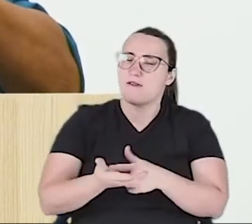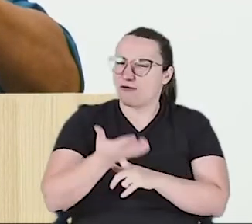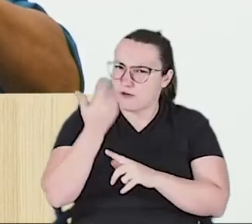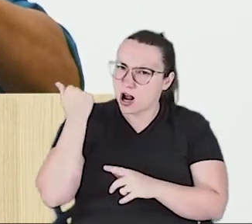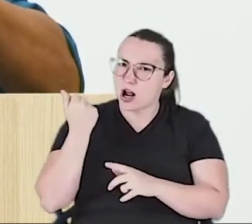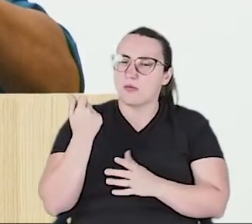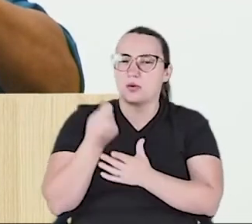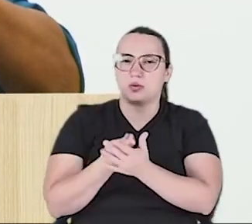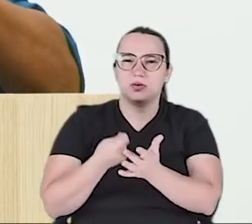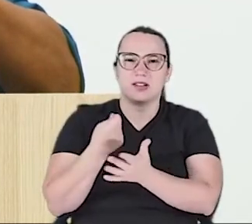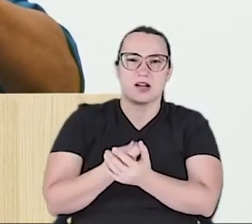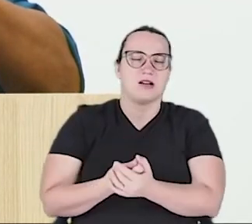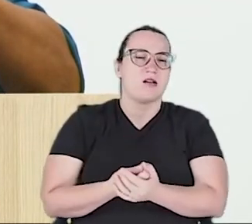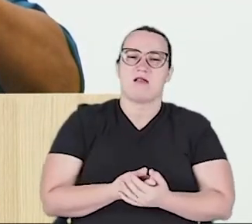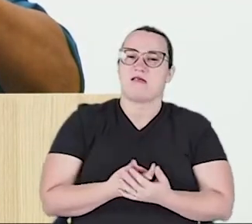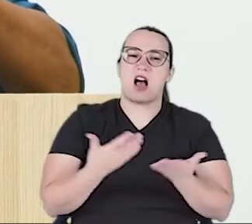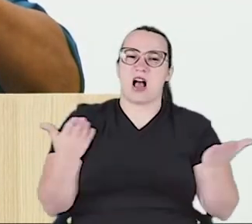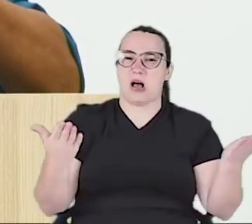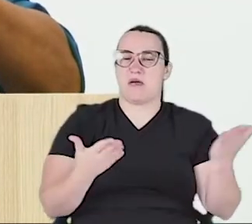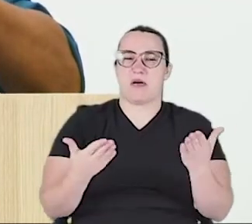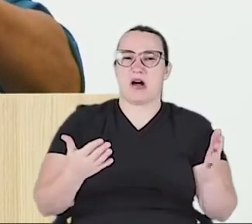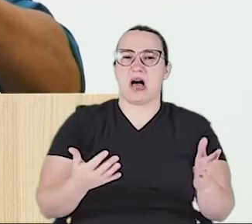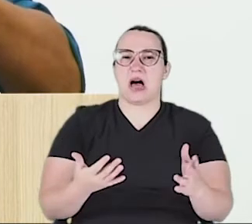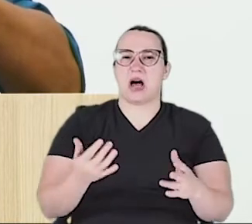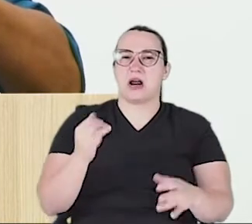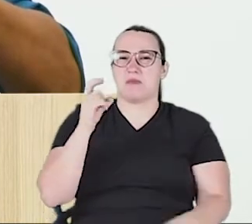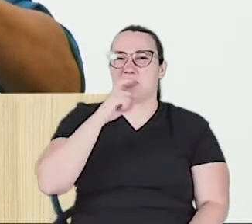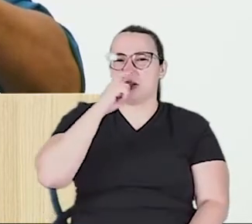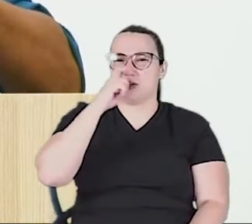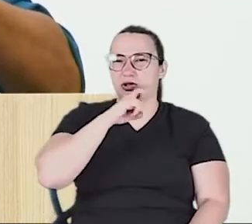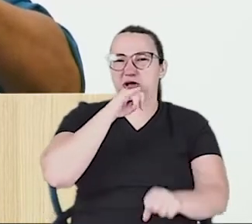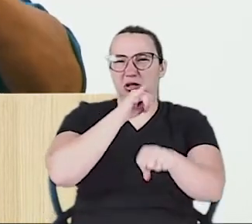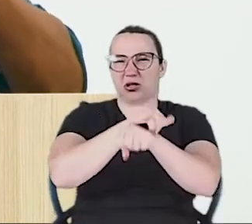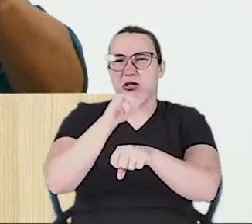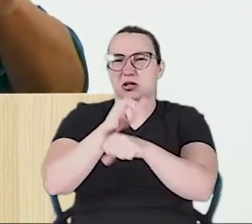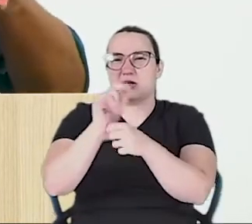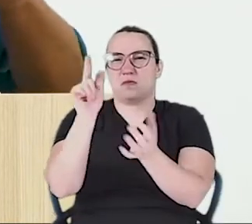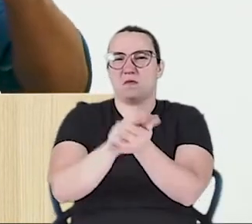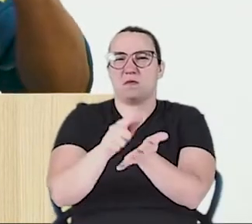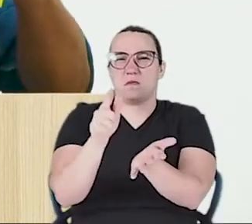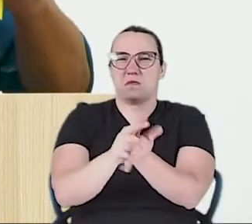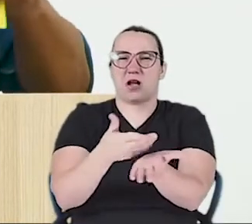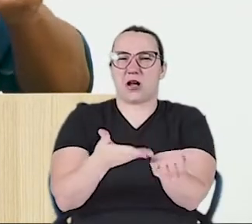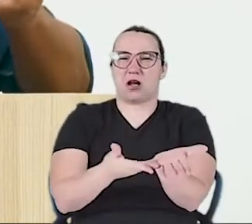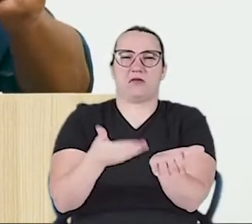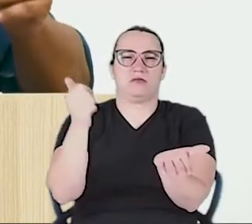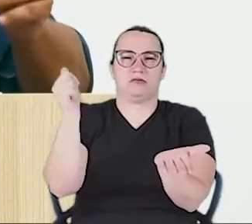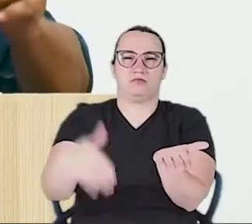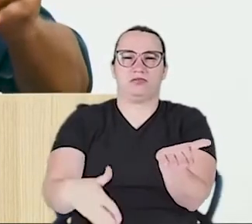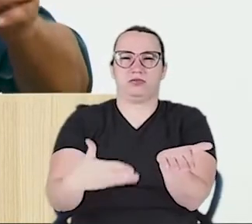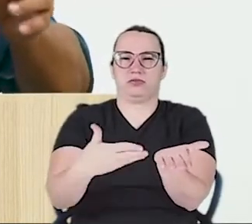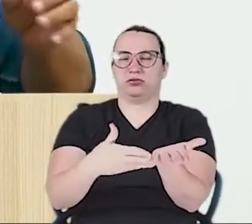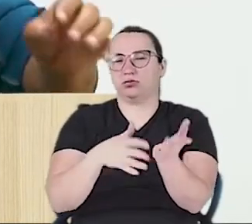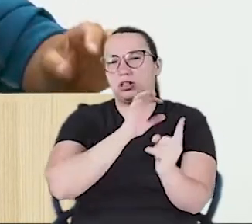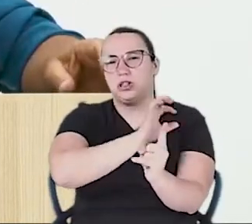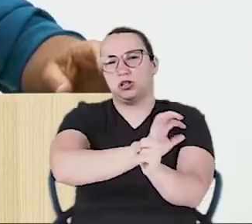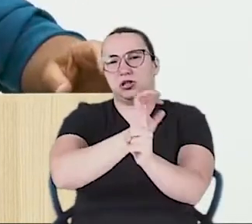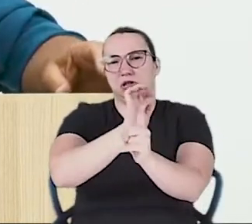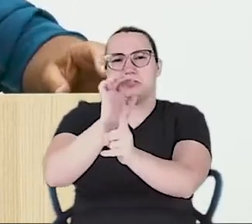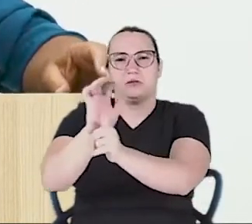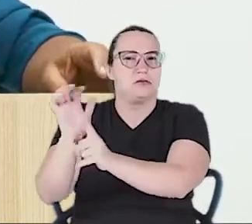Não fique fazendo hipocrisia com um papelzinho desse aqui, aterrorizando a cabeça das pessoas.